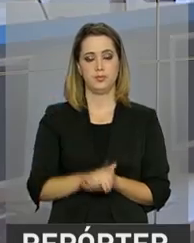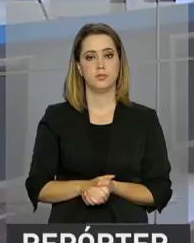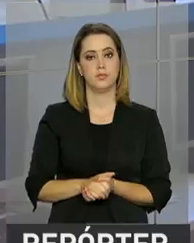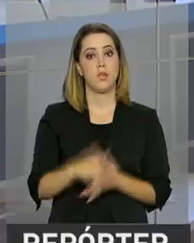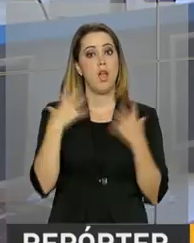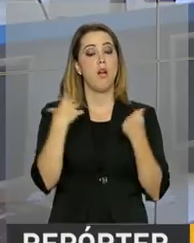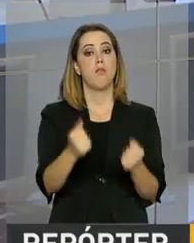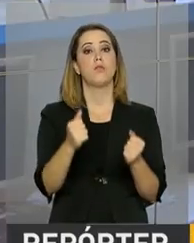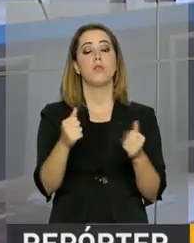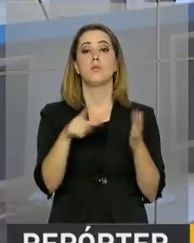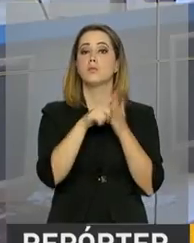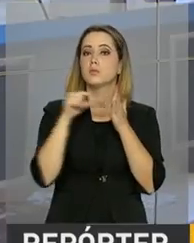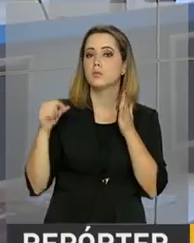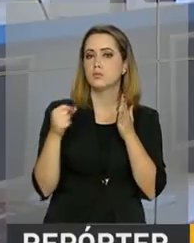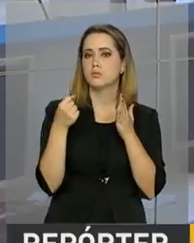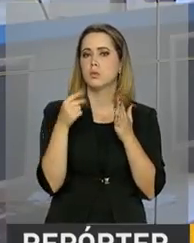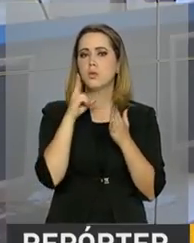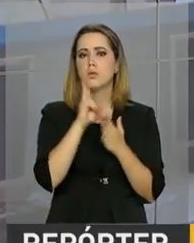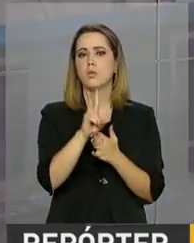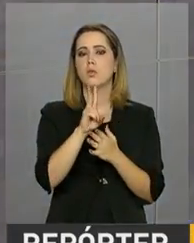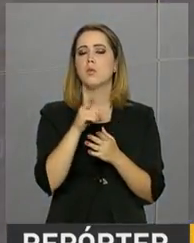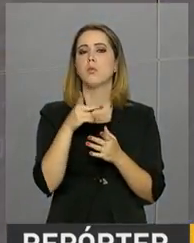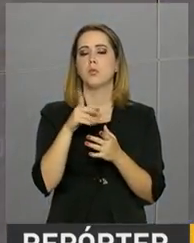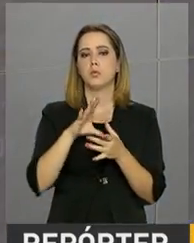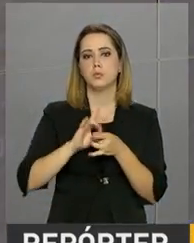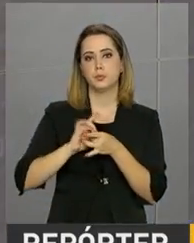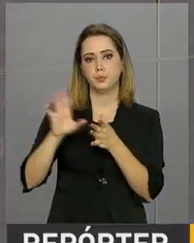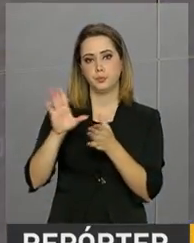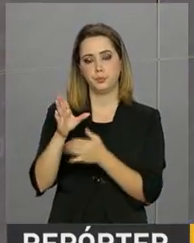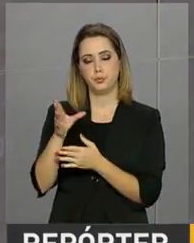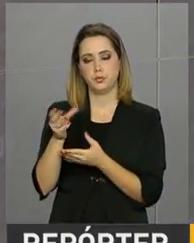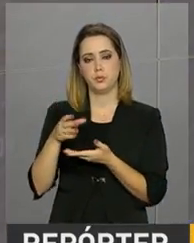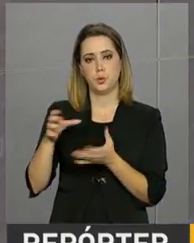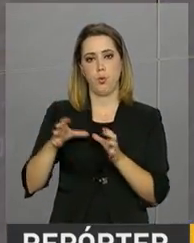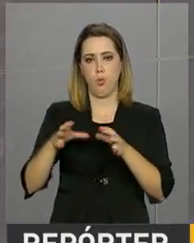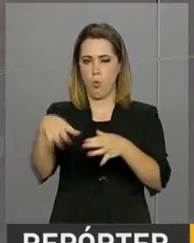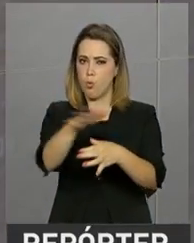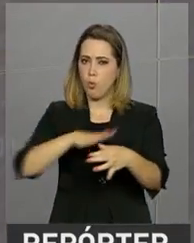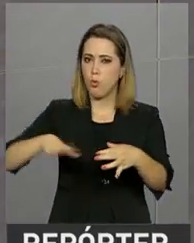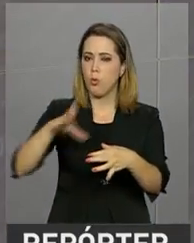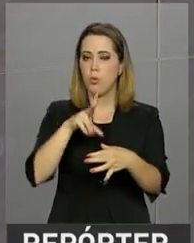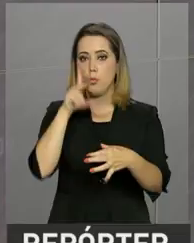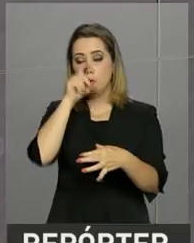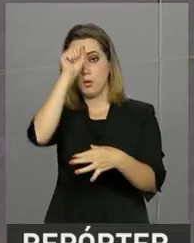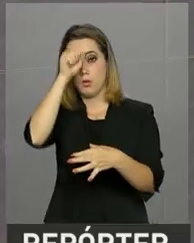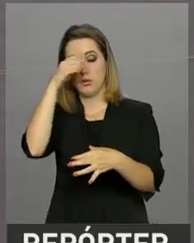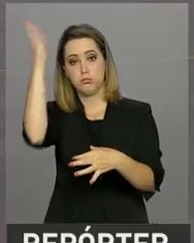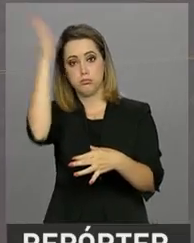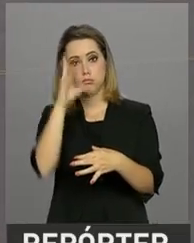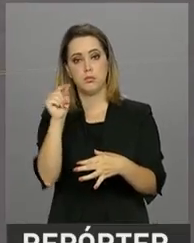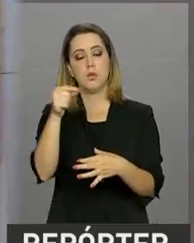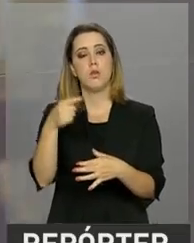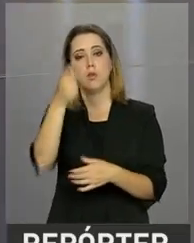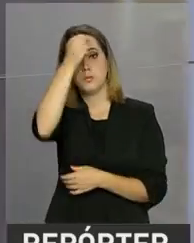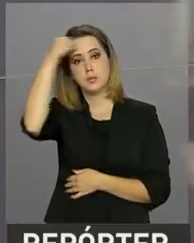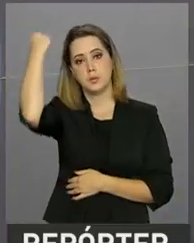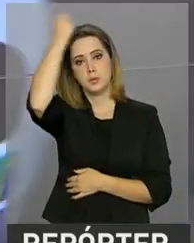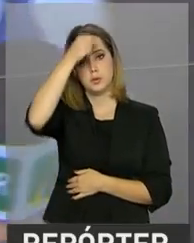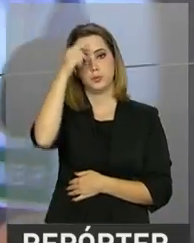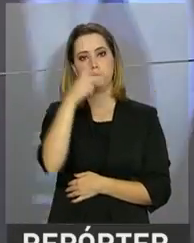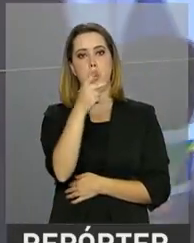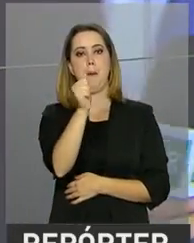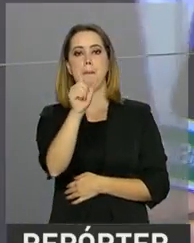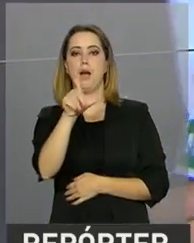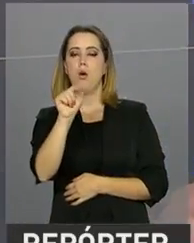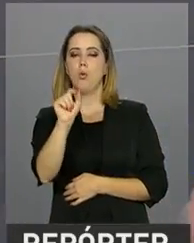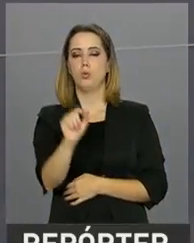E vamos direto ao Palácio do Planalto, porque foi autorizado o envio da Força Nacional para o Espírito Santo. Paulo Lassalvia traz os